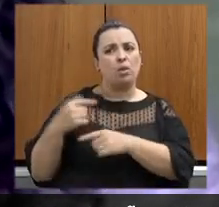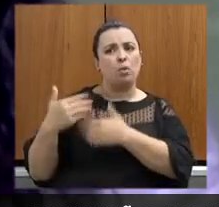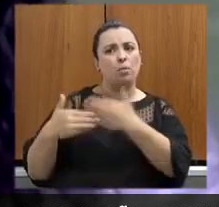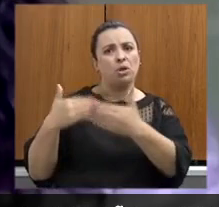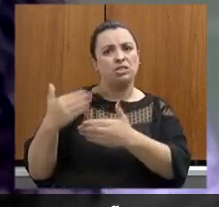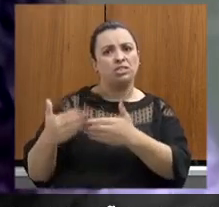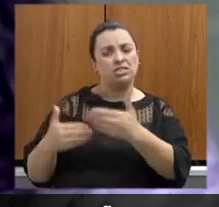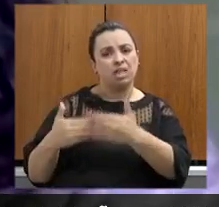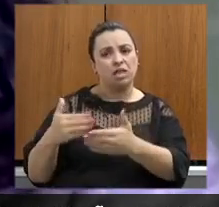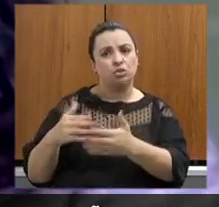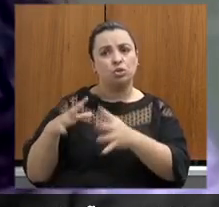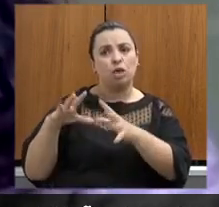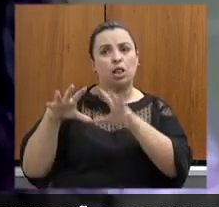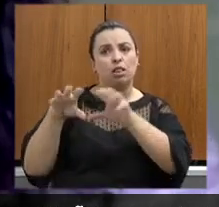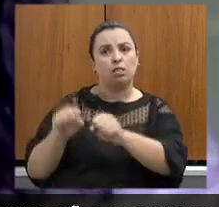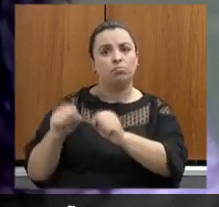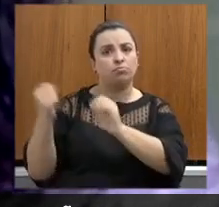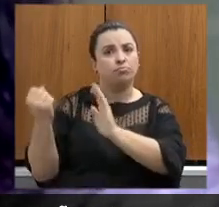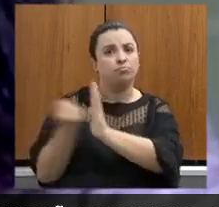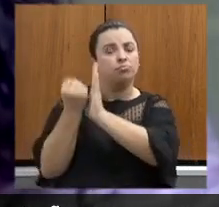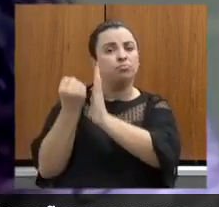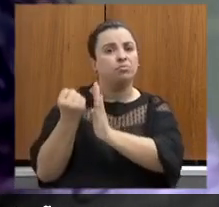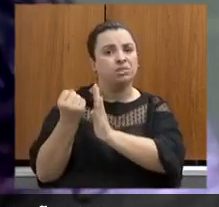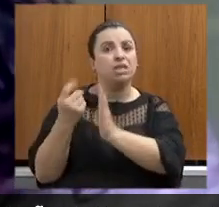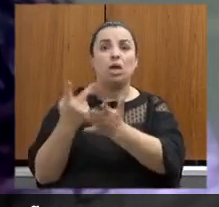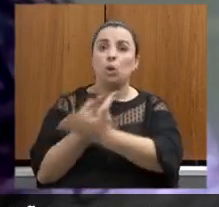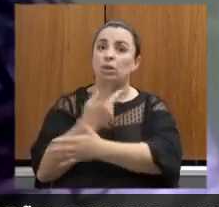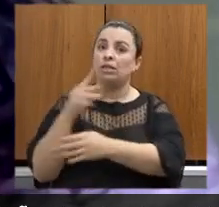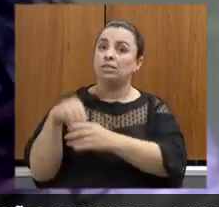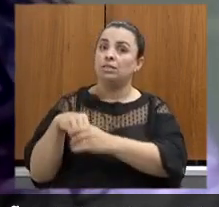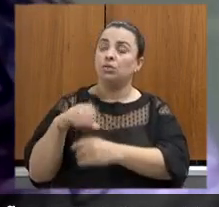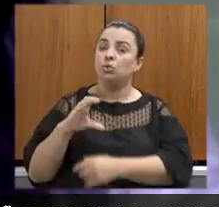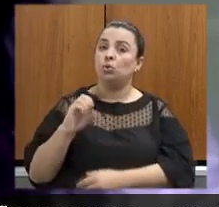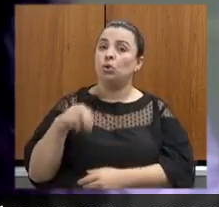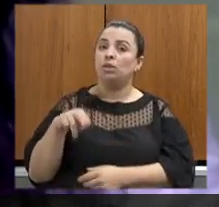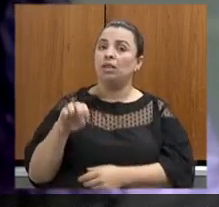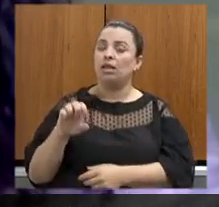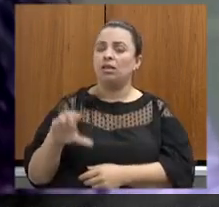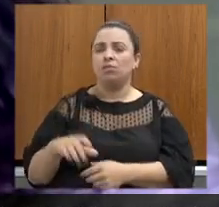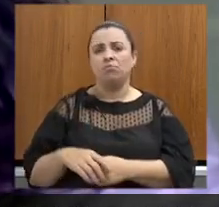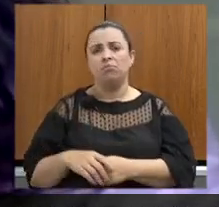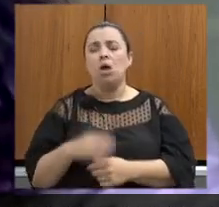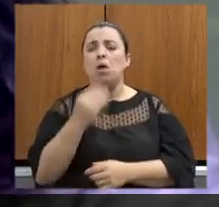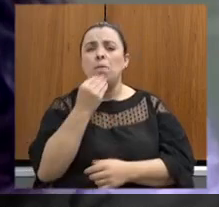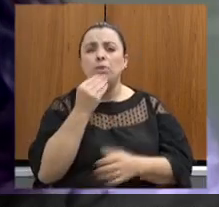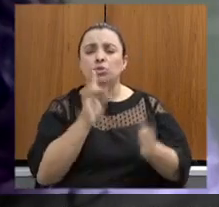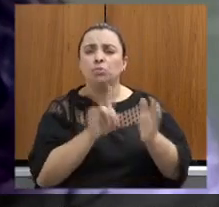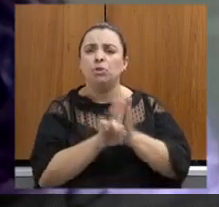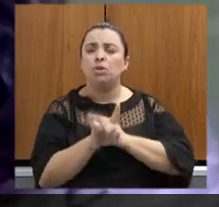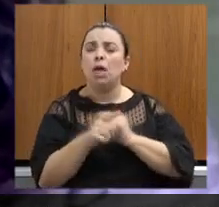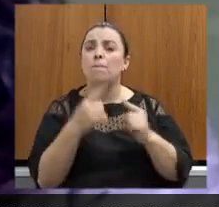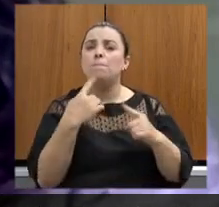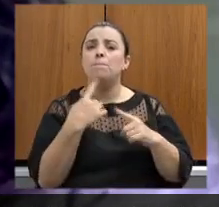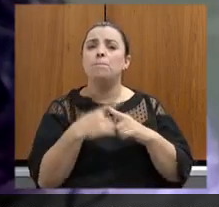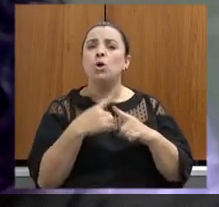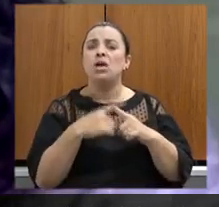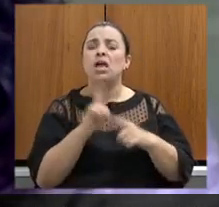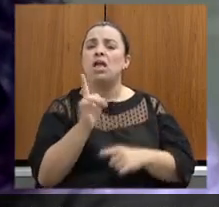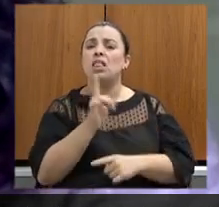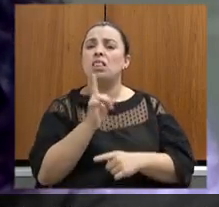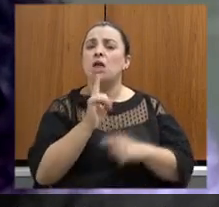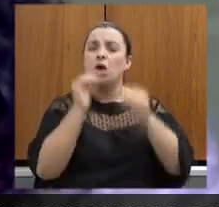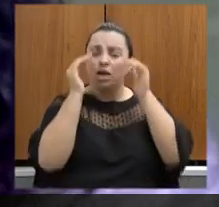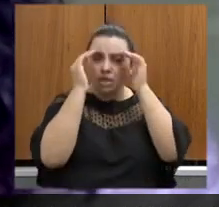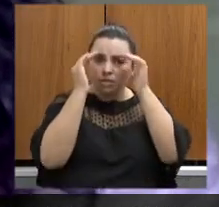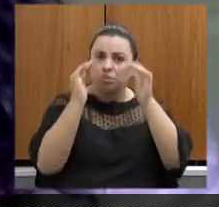há muito tempo no Conep poderia perguntar aqui também o que que não se levou em consideração todas